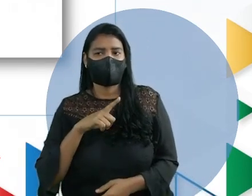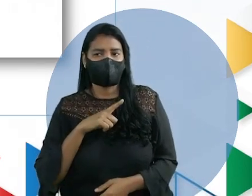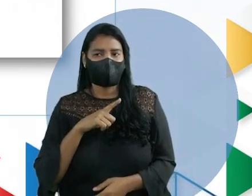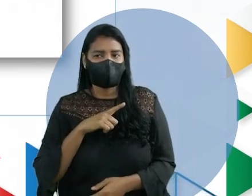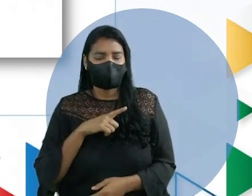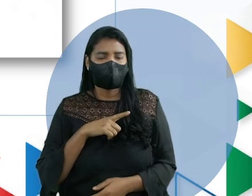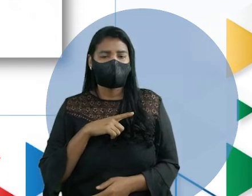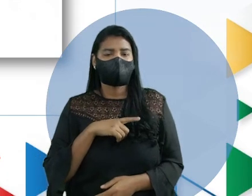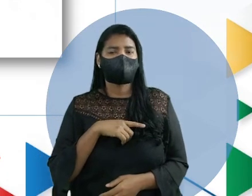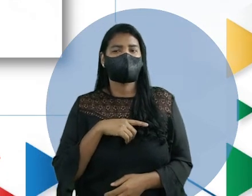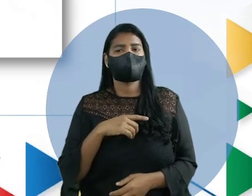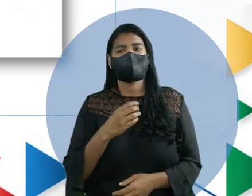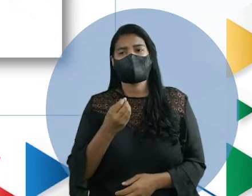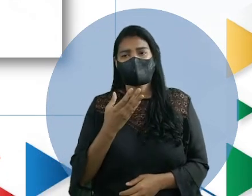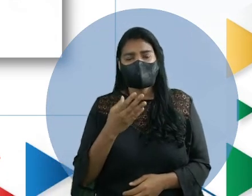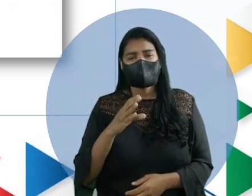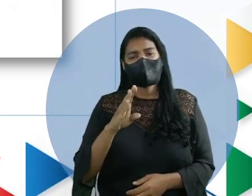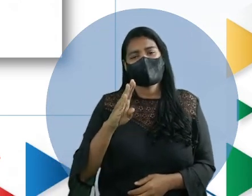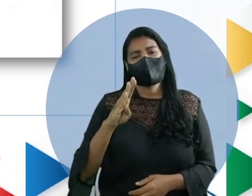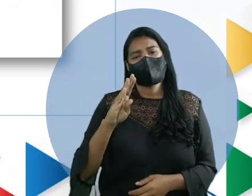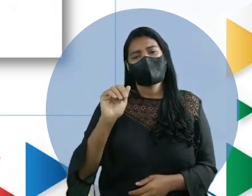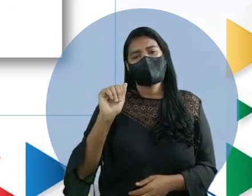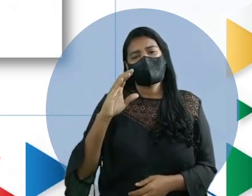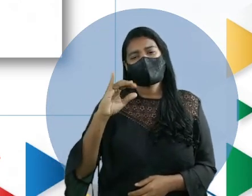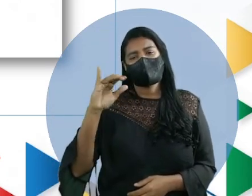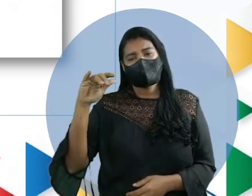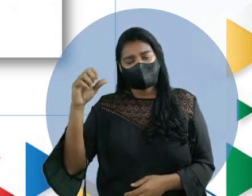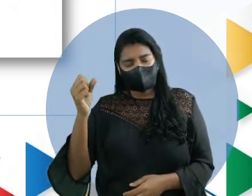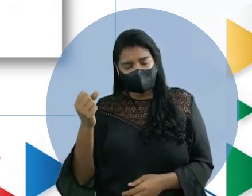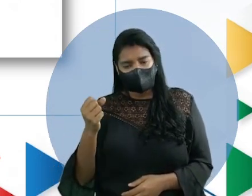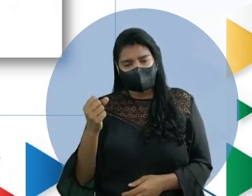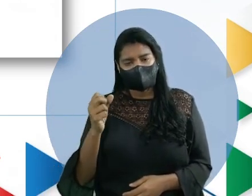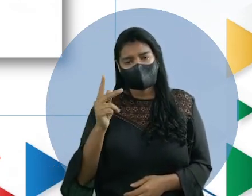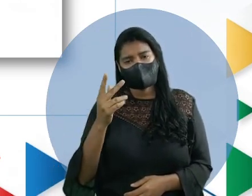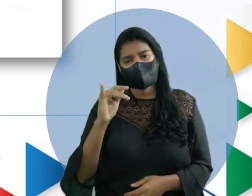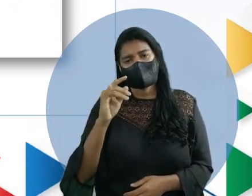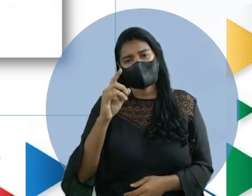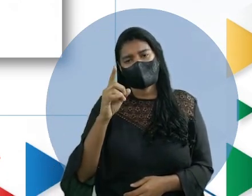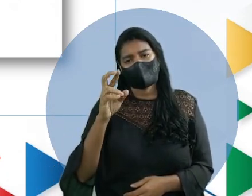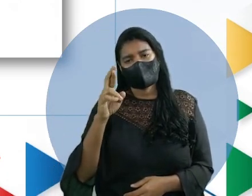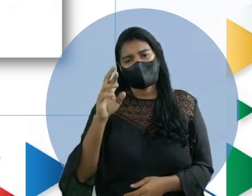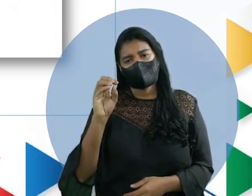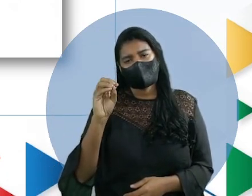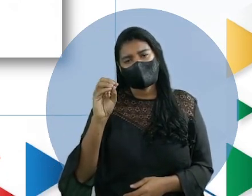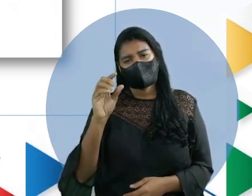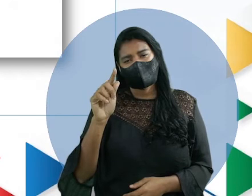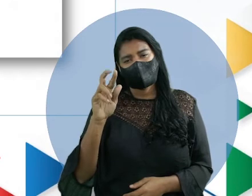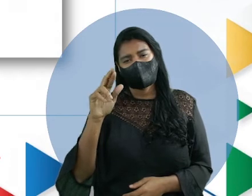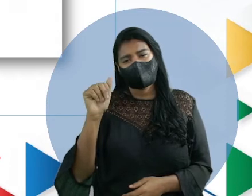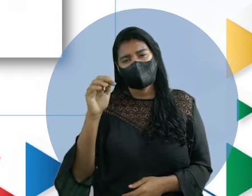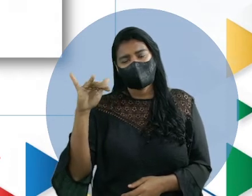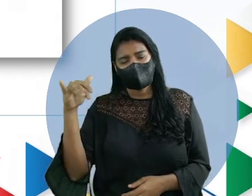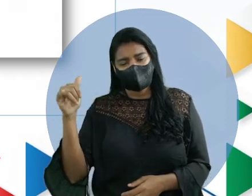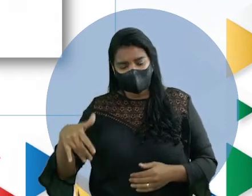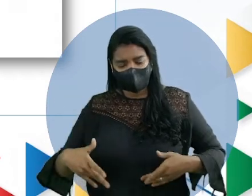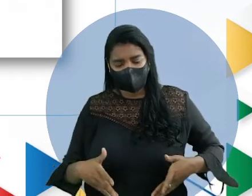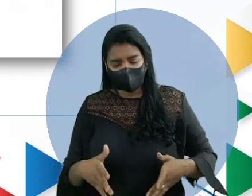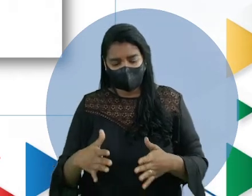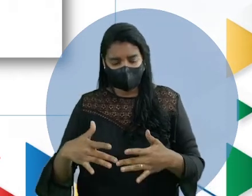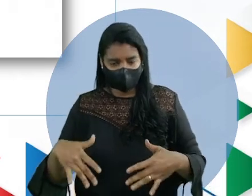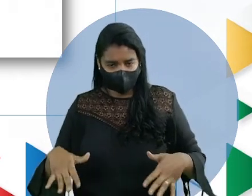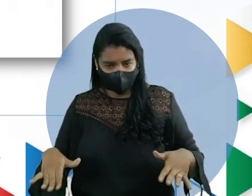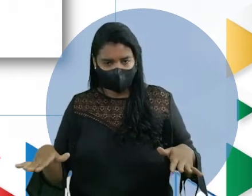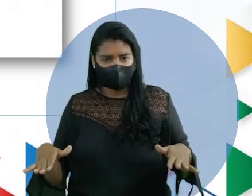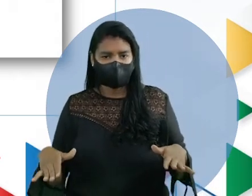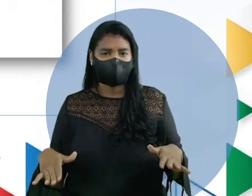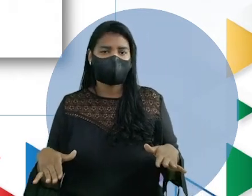umas regiões, nós temos as bacias hidrográficas, que facilita com a maior potência de transporte náuticos